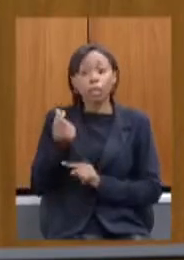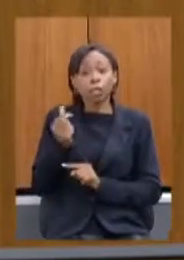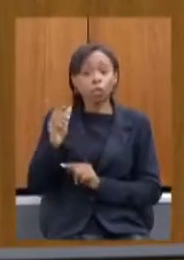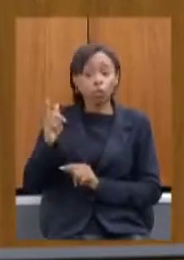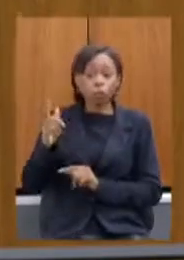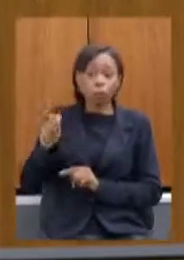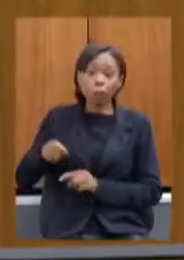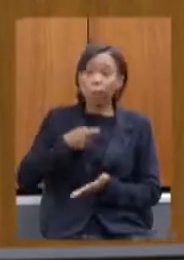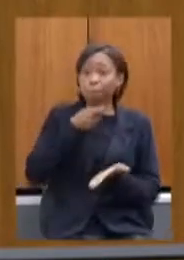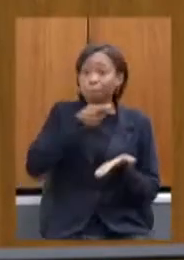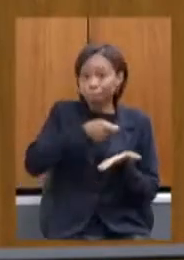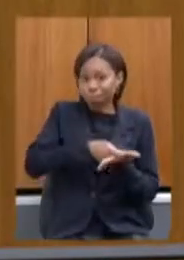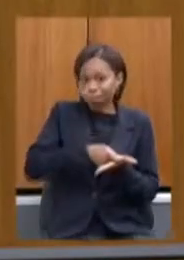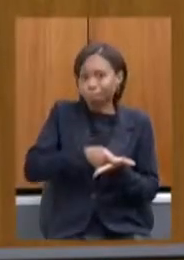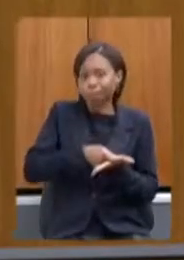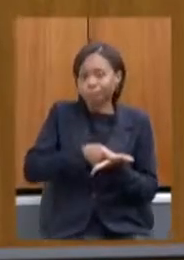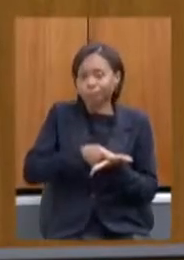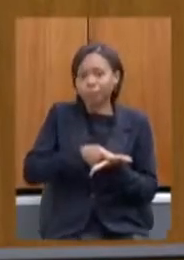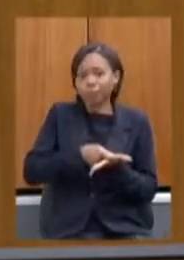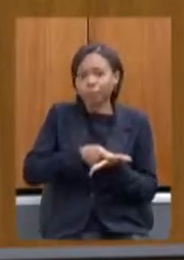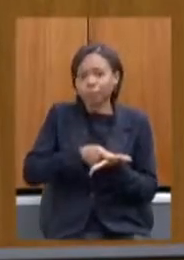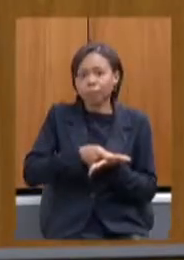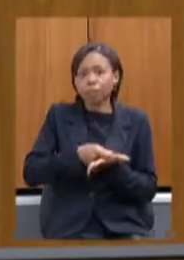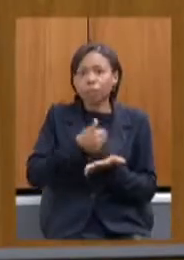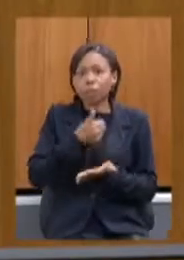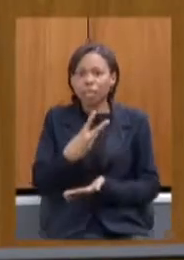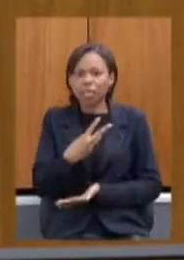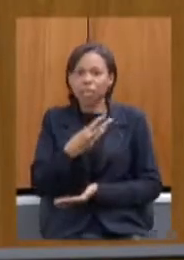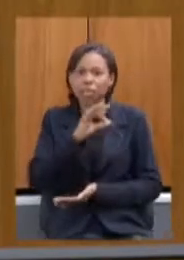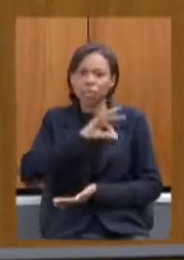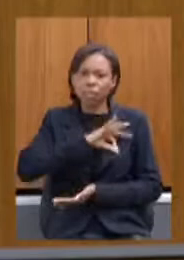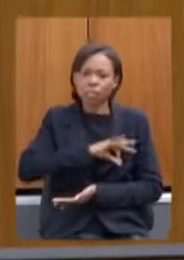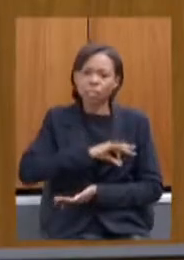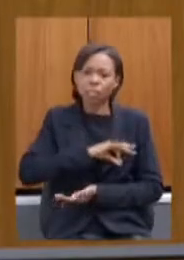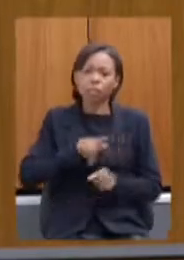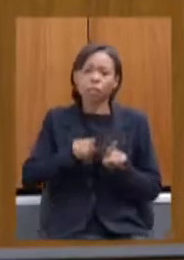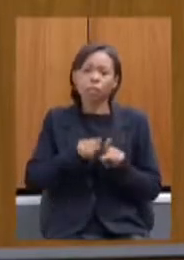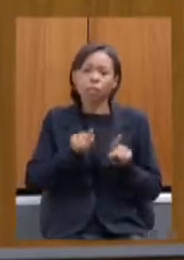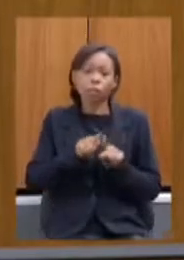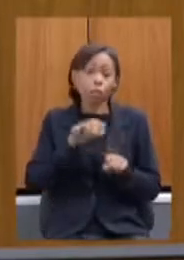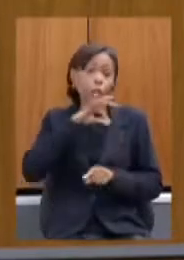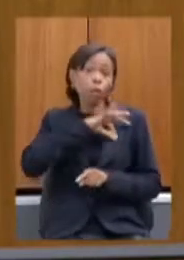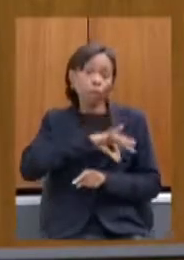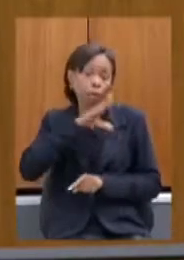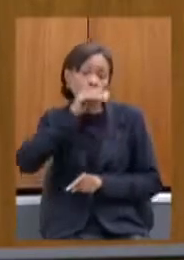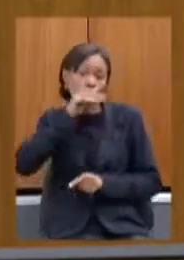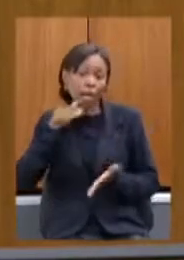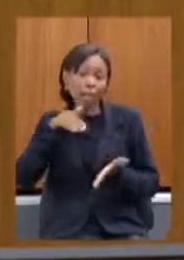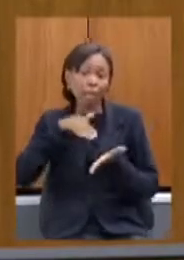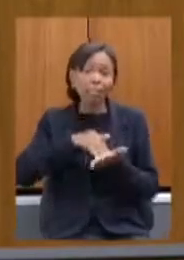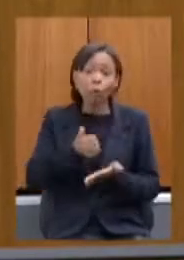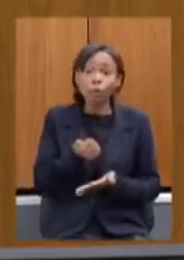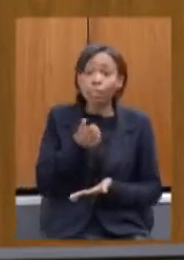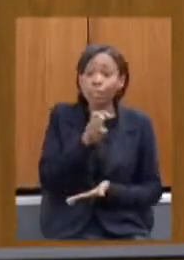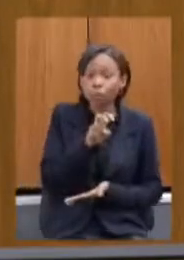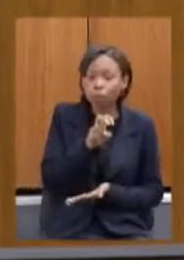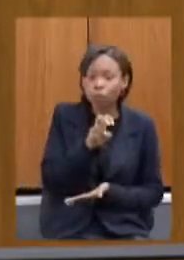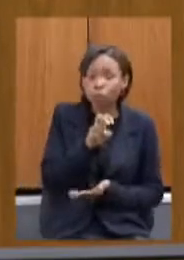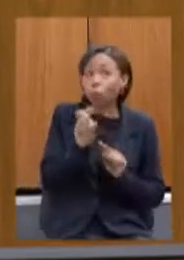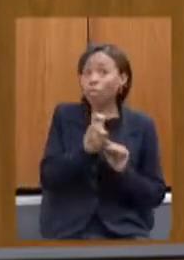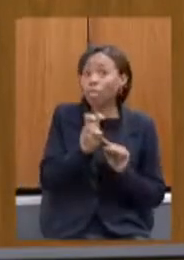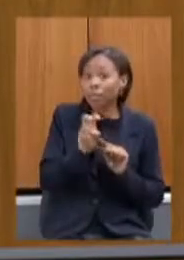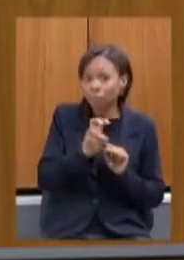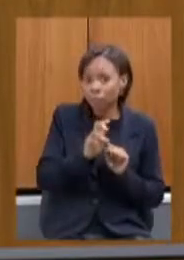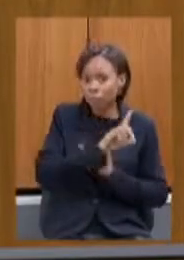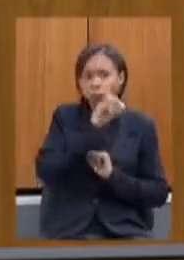pagamento não só de décimo terceiro mas dos salários dos servidores até o quinto dia útil algo que não é feito já